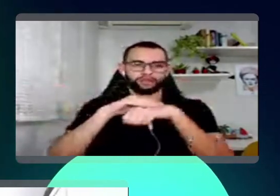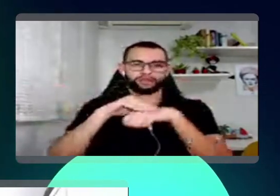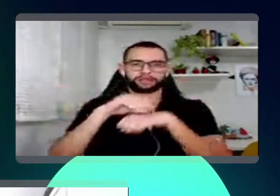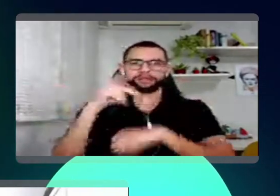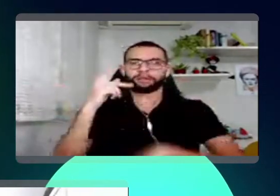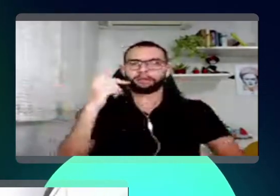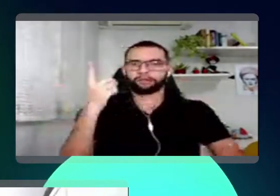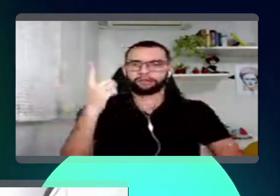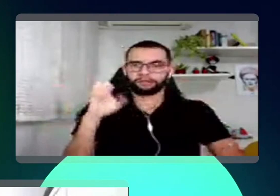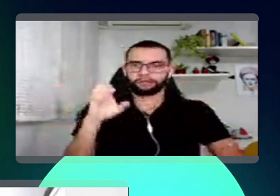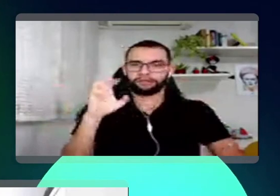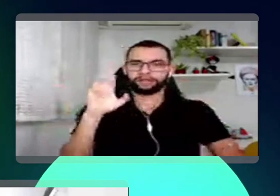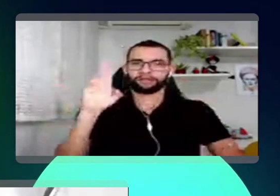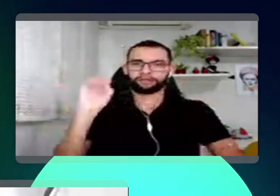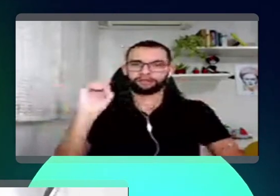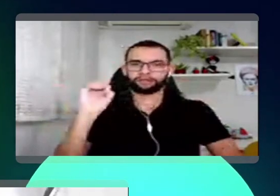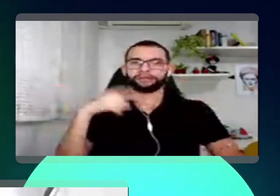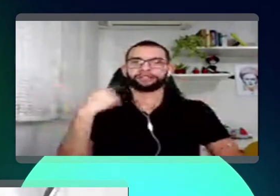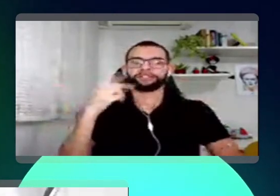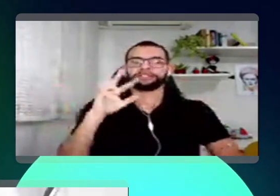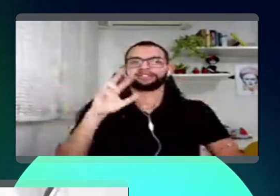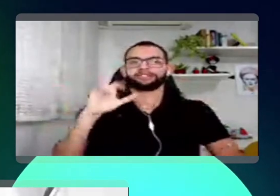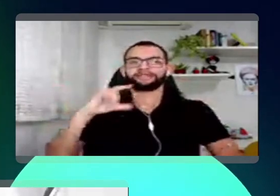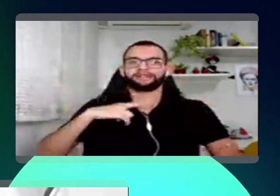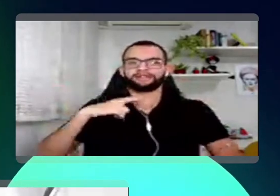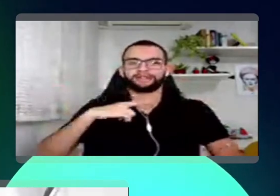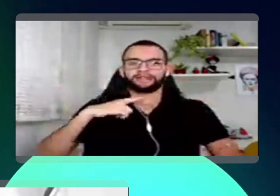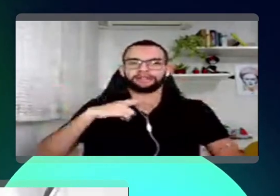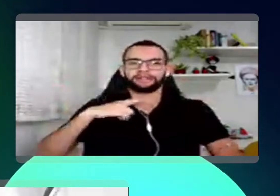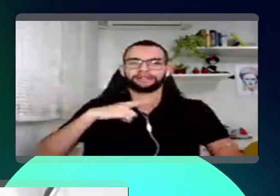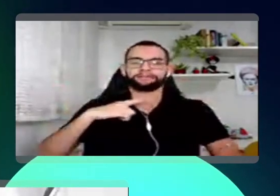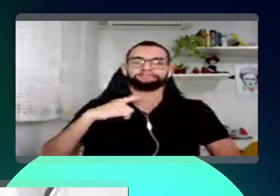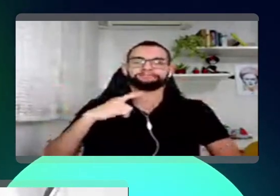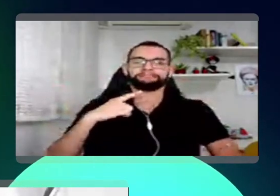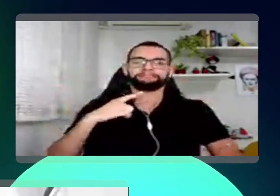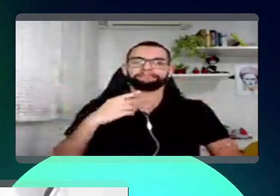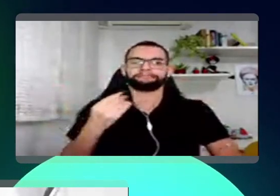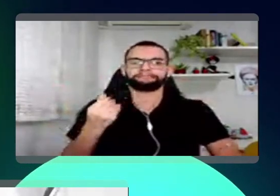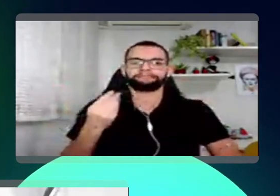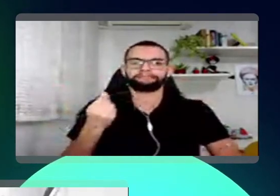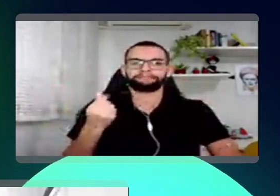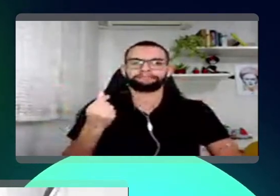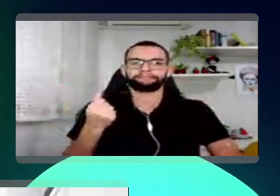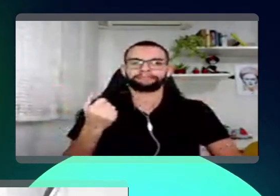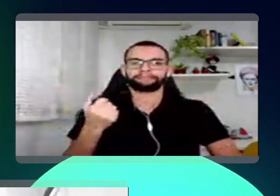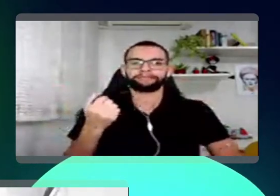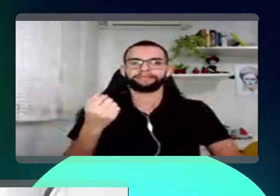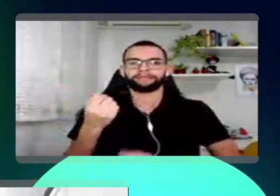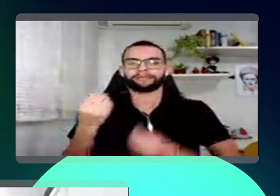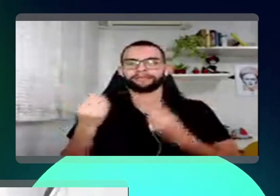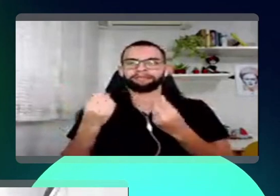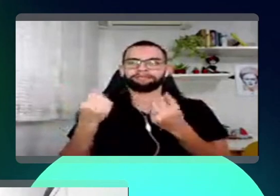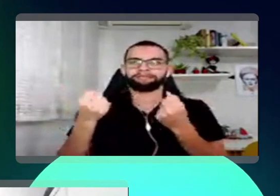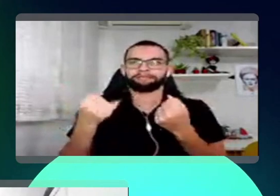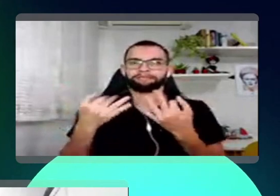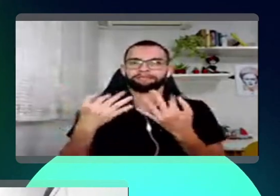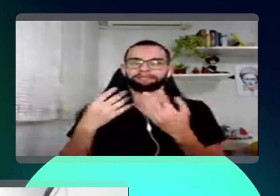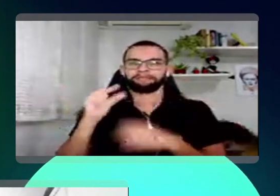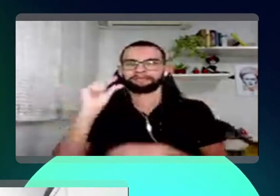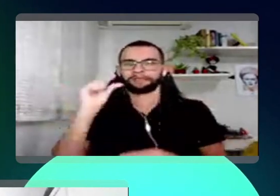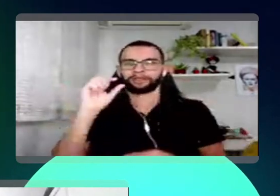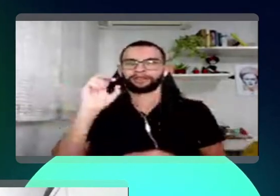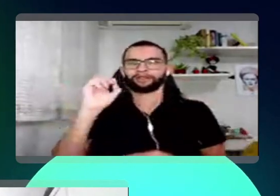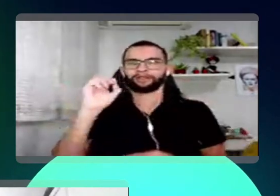pequeno over com o Matheus